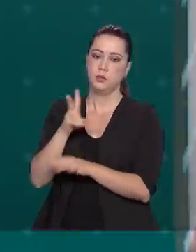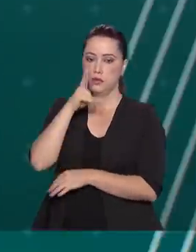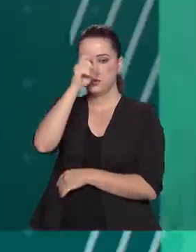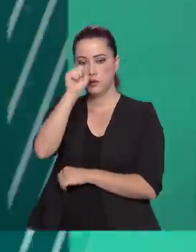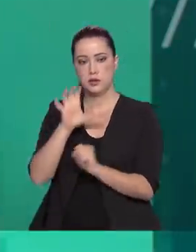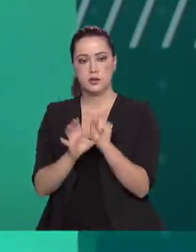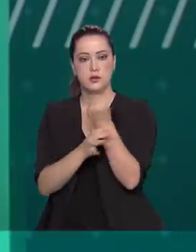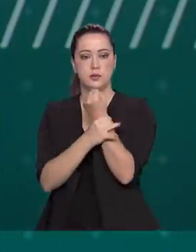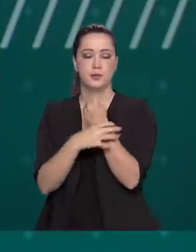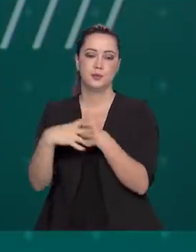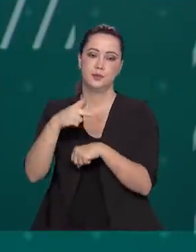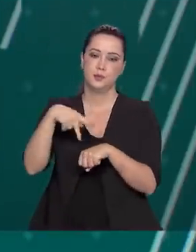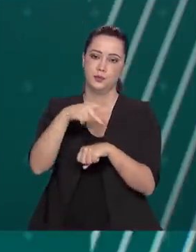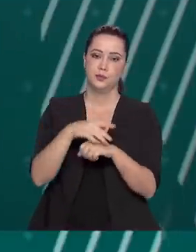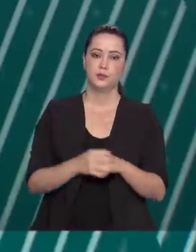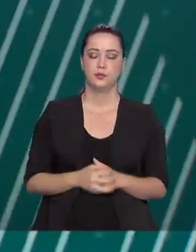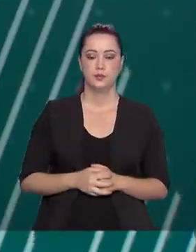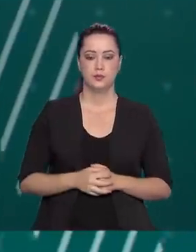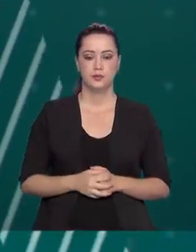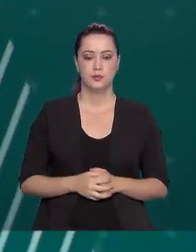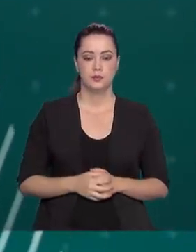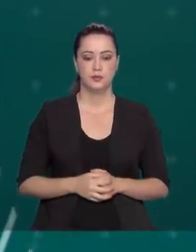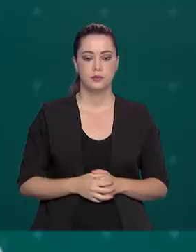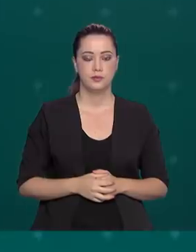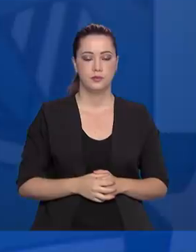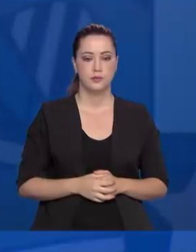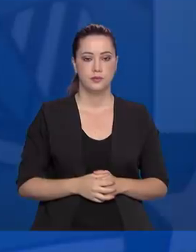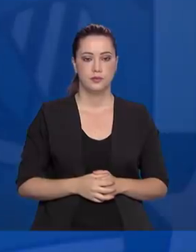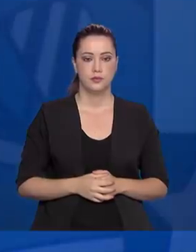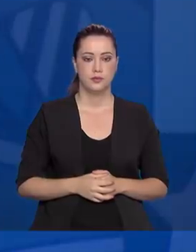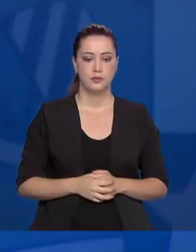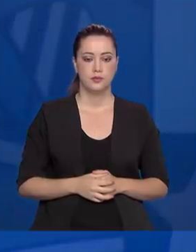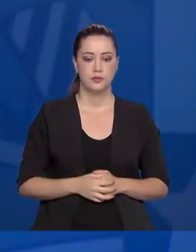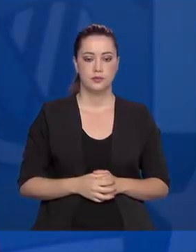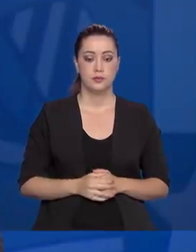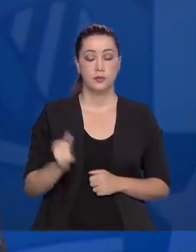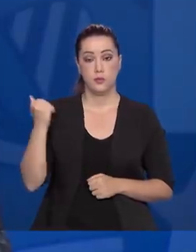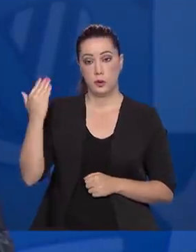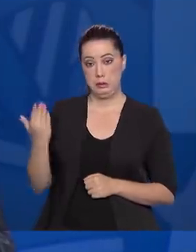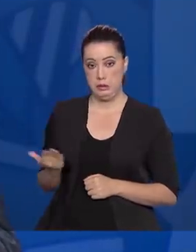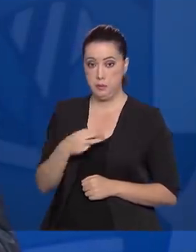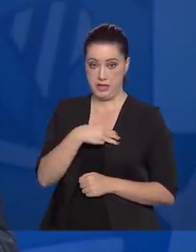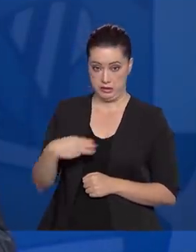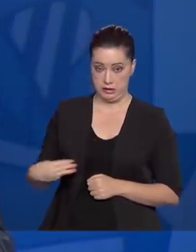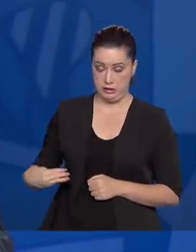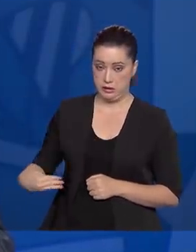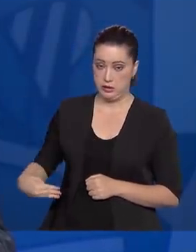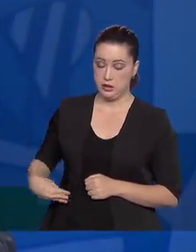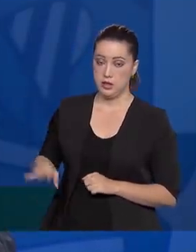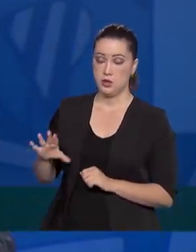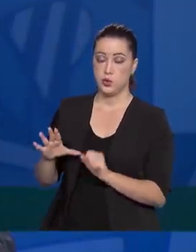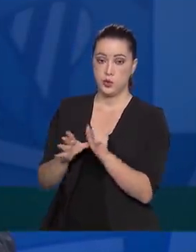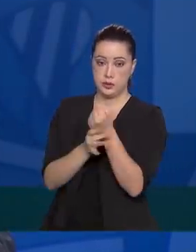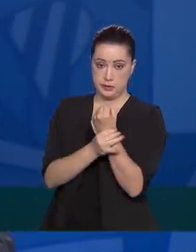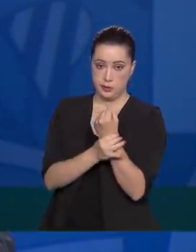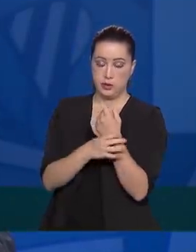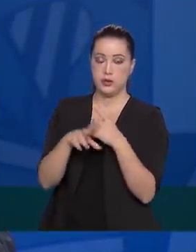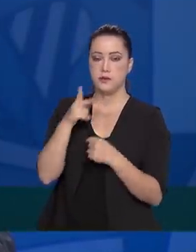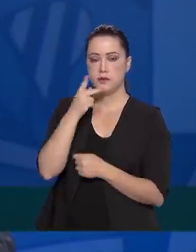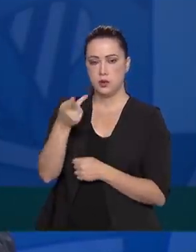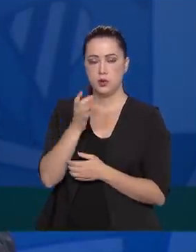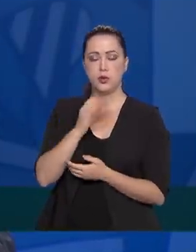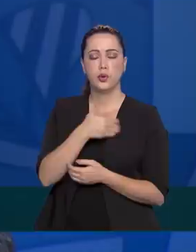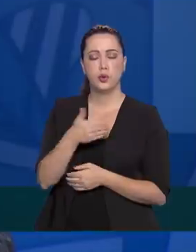da segurança pública em todo o país. André Mendonça detalhou que a pasta já fez diversos